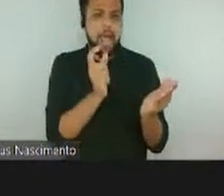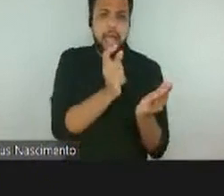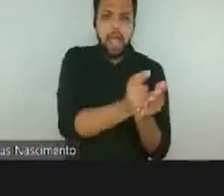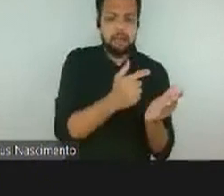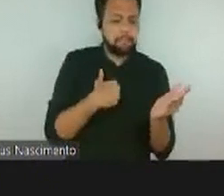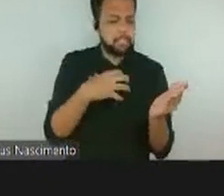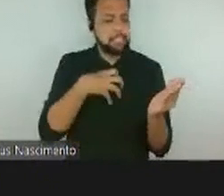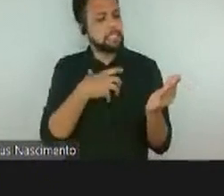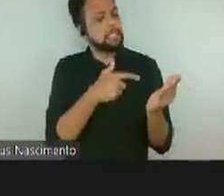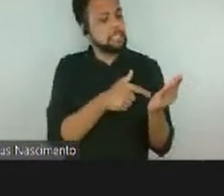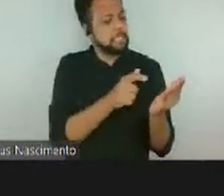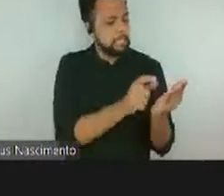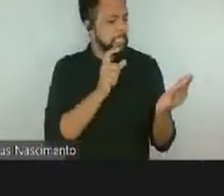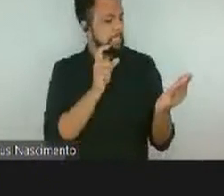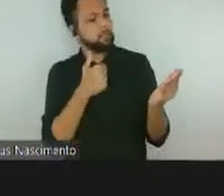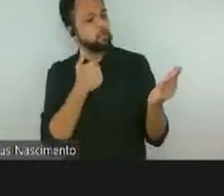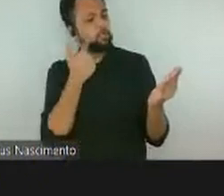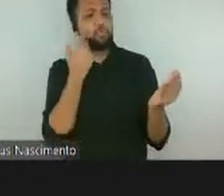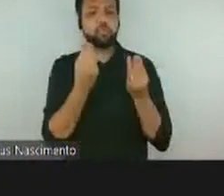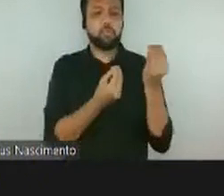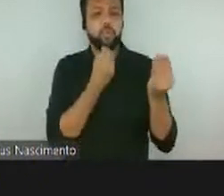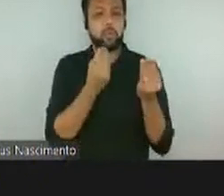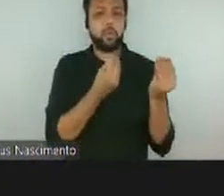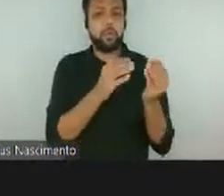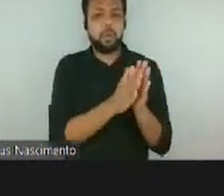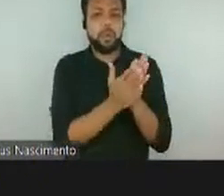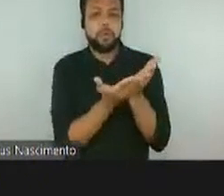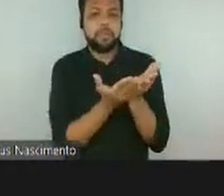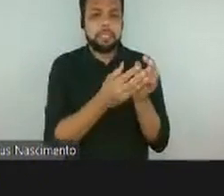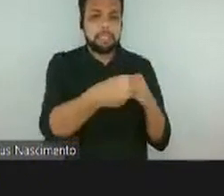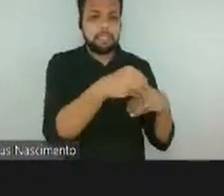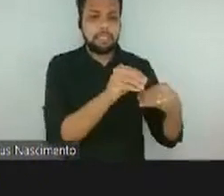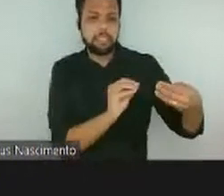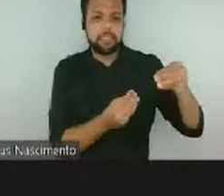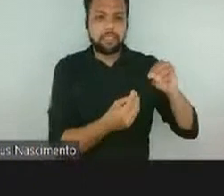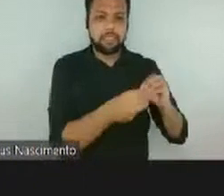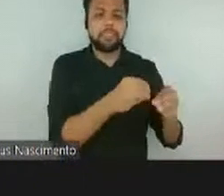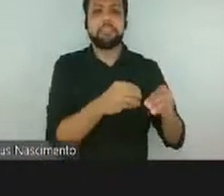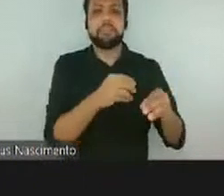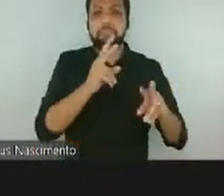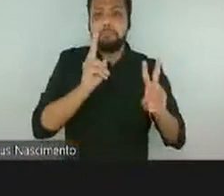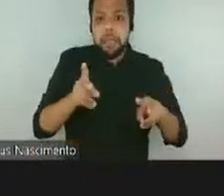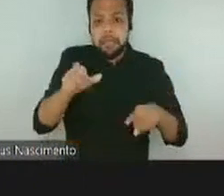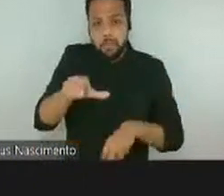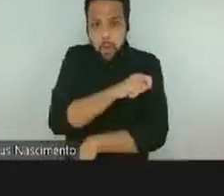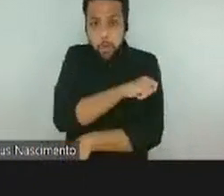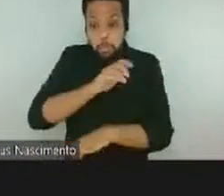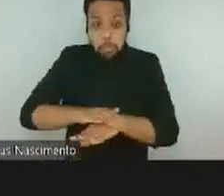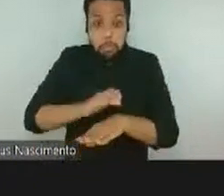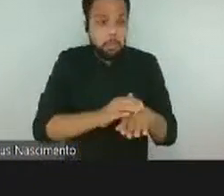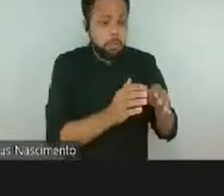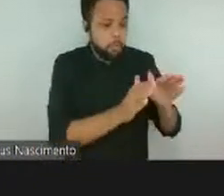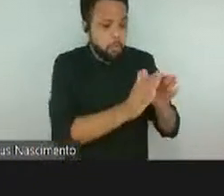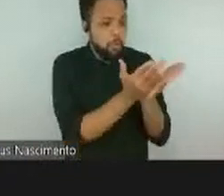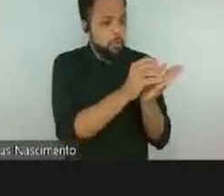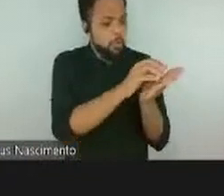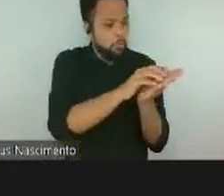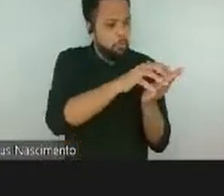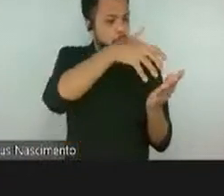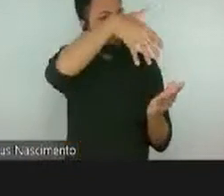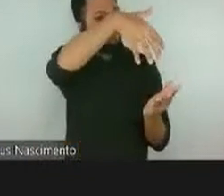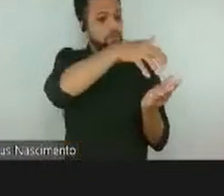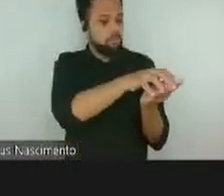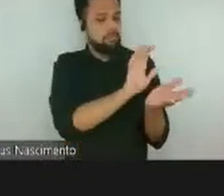construindo essas páginas móveis, páginas tridimensionais, que solicitam